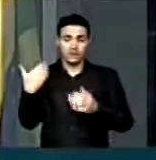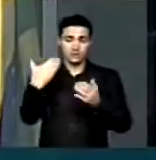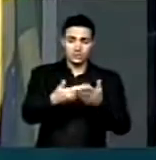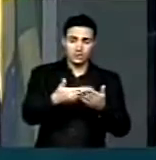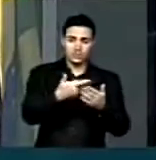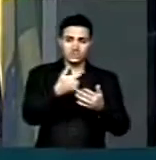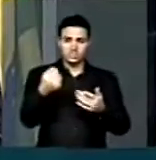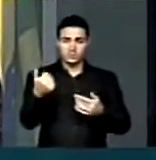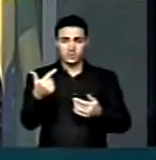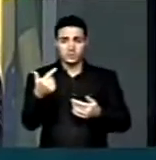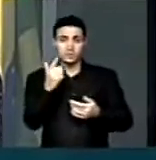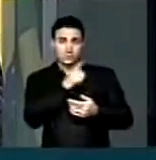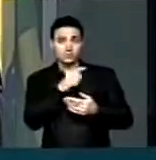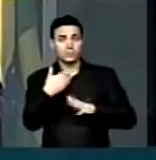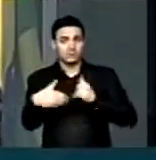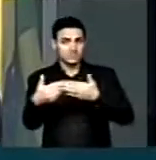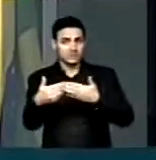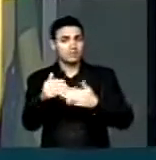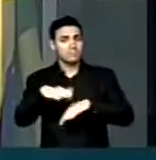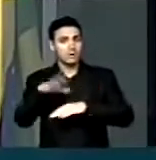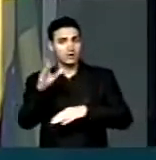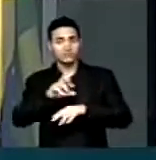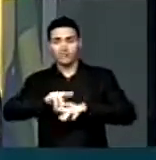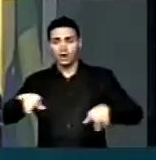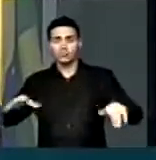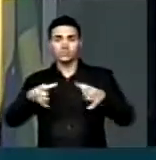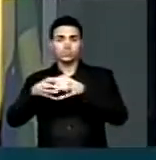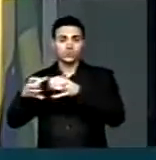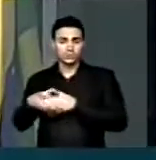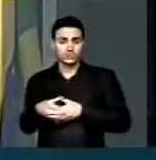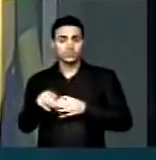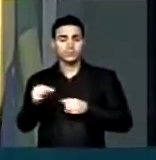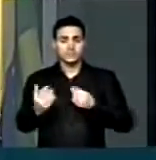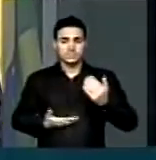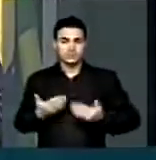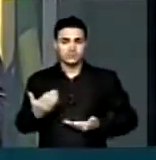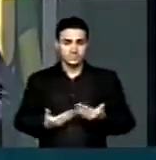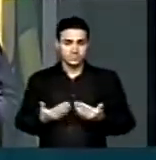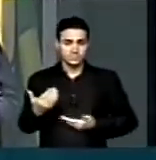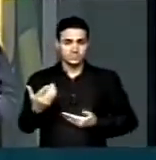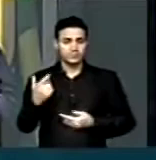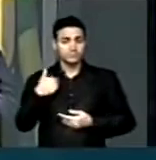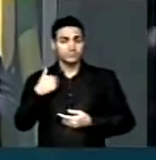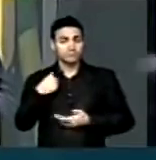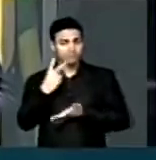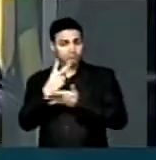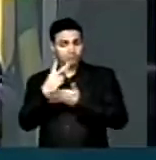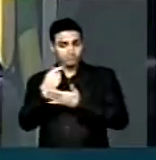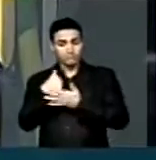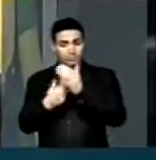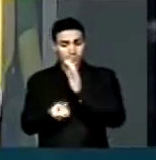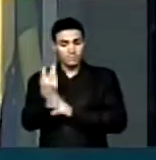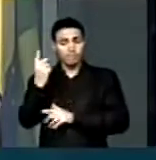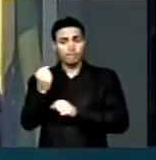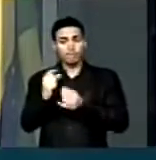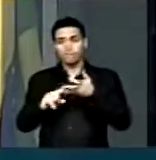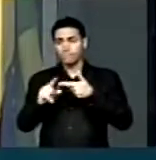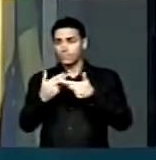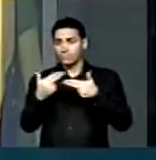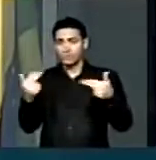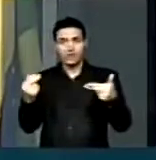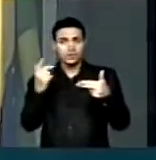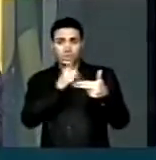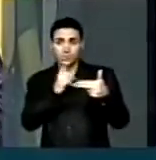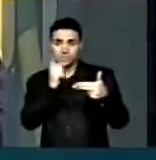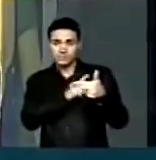2002, avançamos com várias categorias de serviços. Eu mesmo fui o autor de muitas dessas